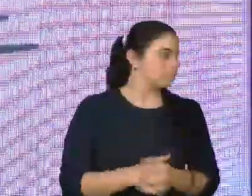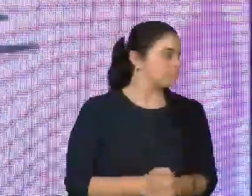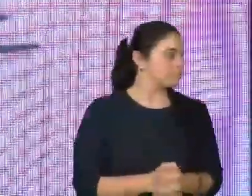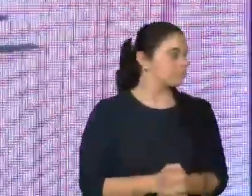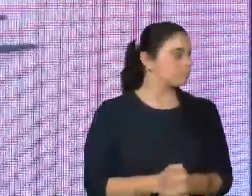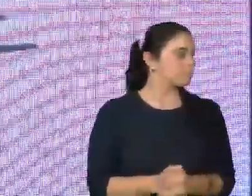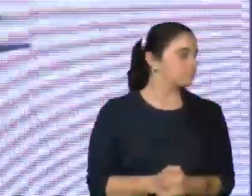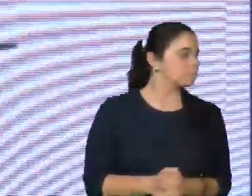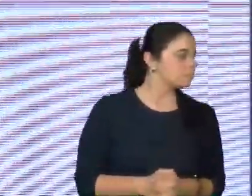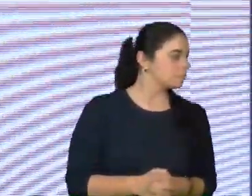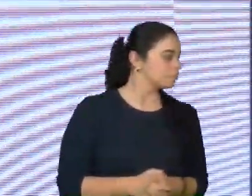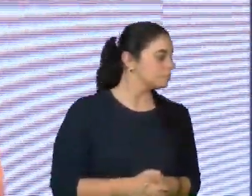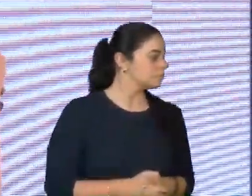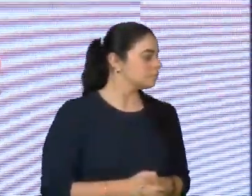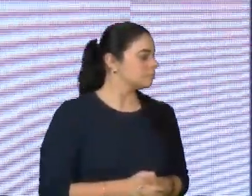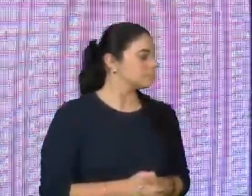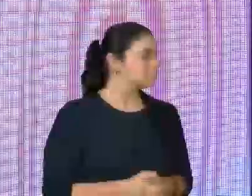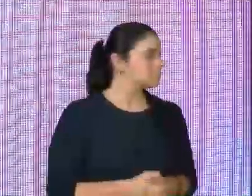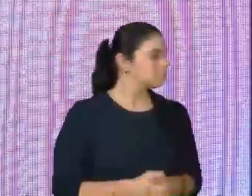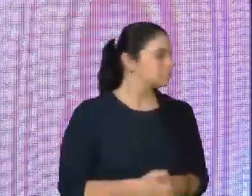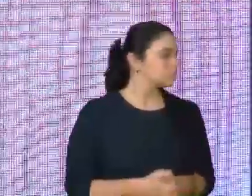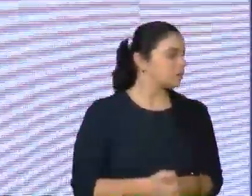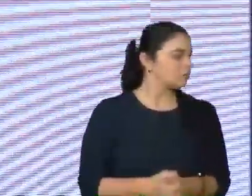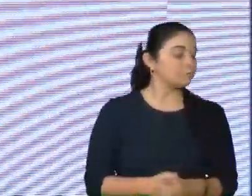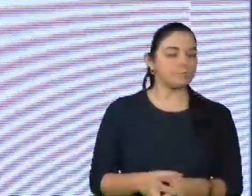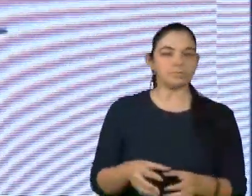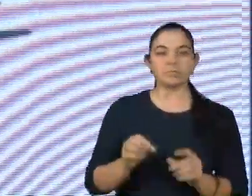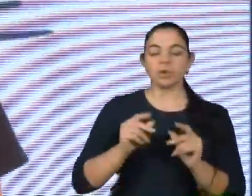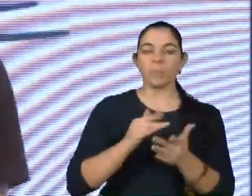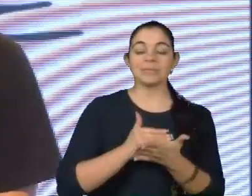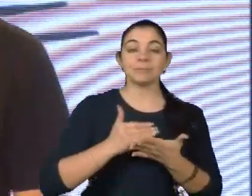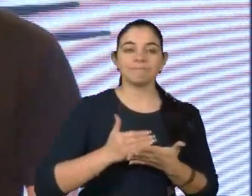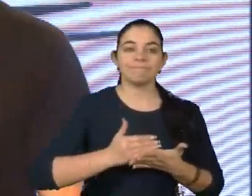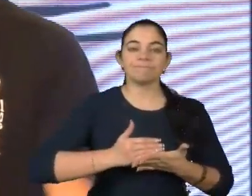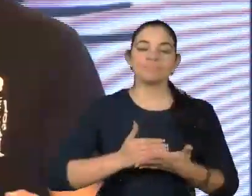Vamos lá. Opa, alguém pode me ajudar? Vamos lá. Então,